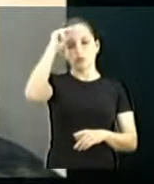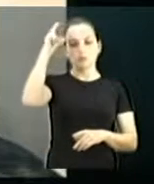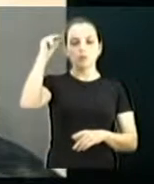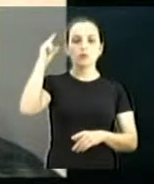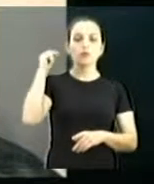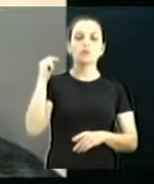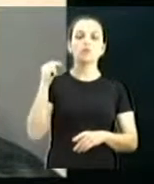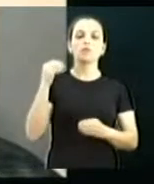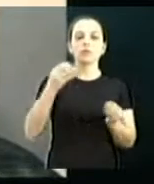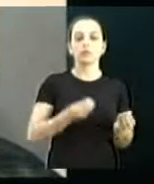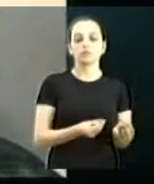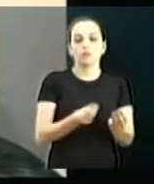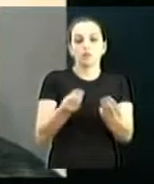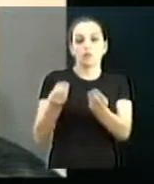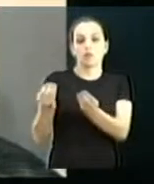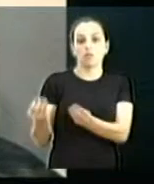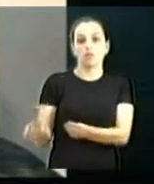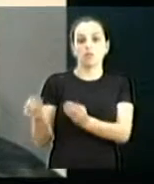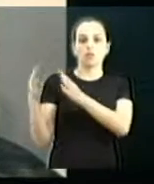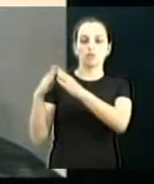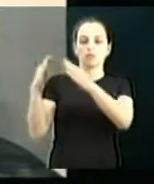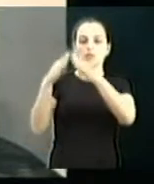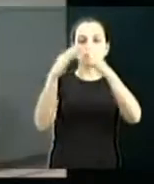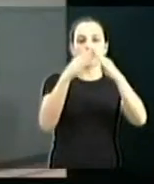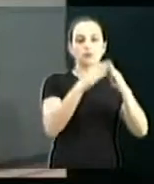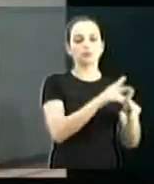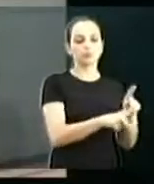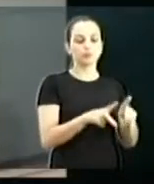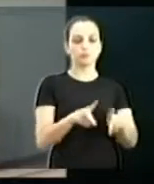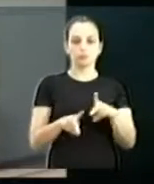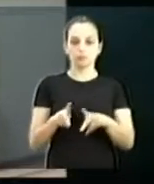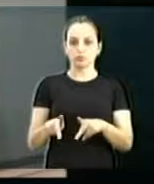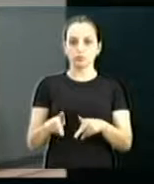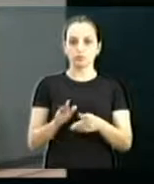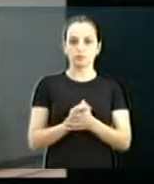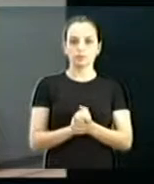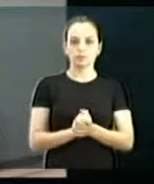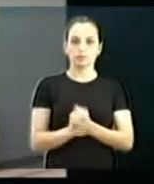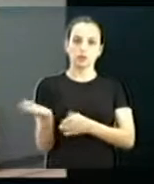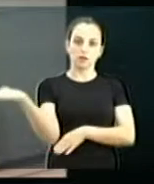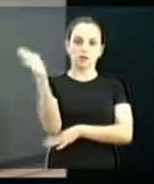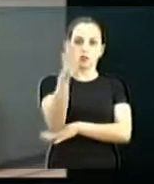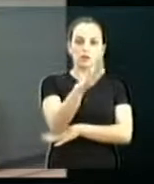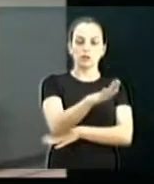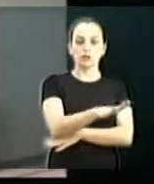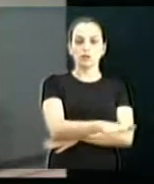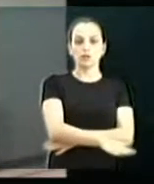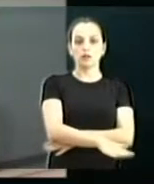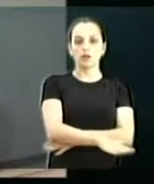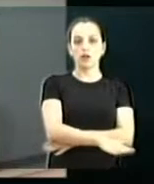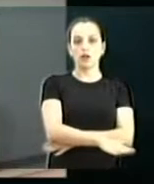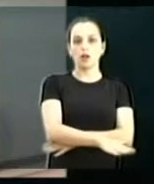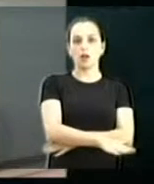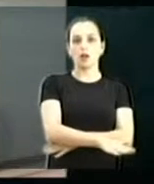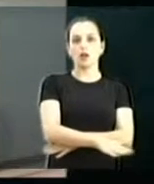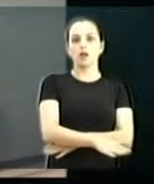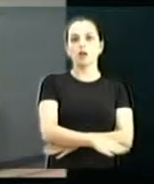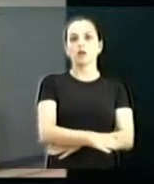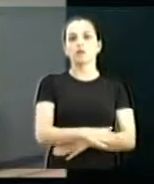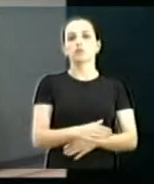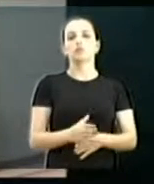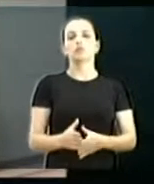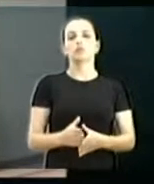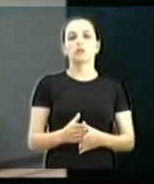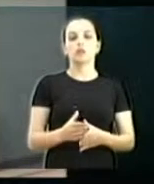casas para a nossa população e a todos os contemplados. A tarde, tivemos na aposta dos Conselheiros Municipais de Saúde e Direitos da